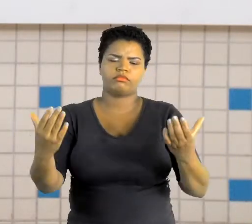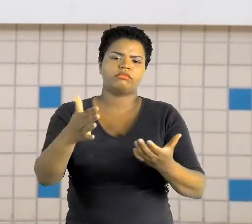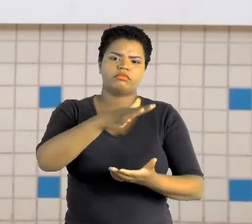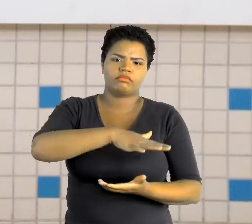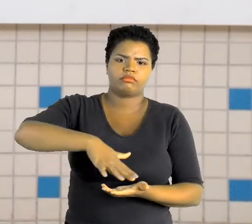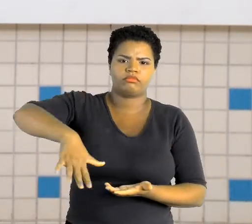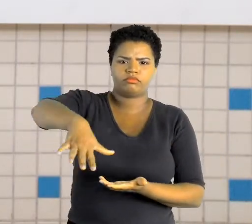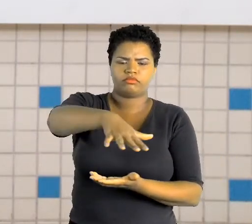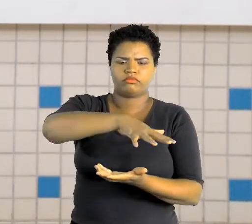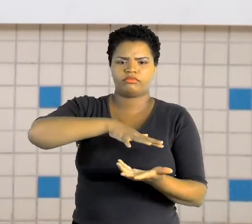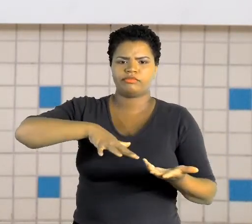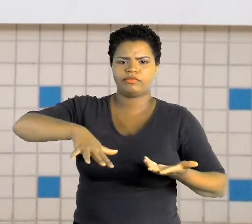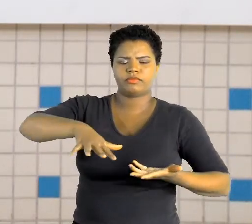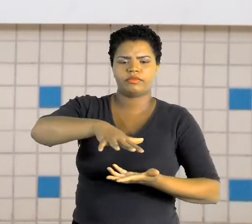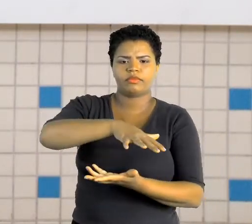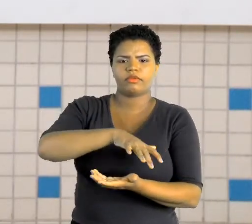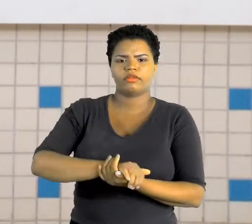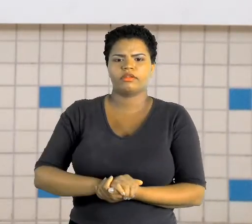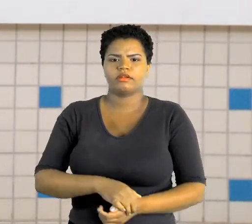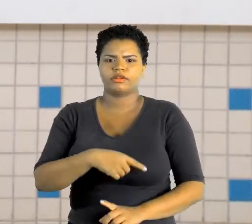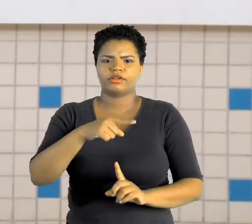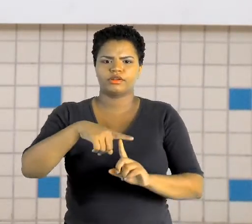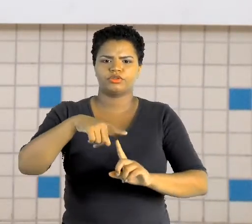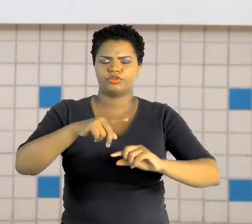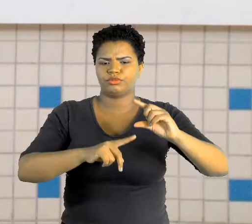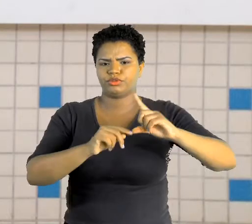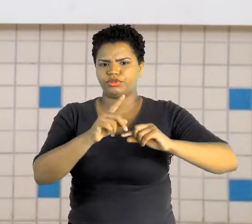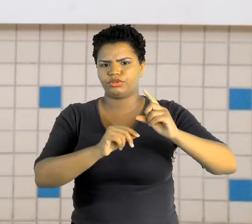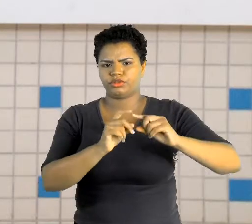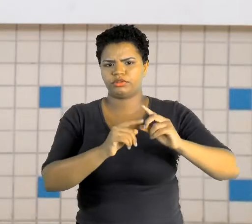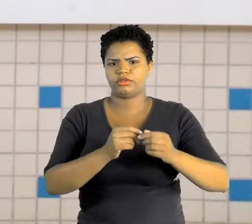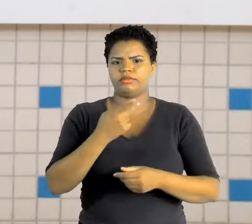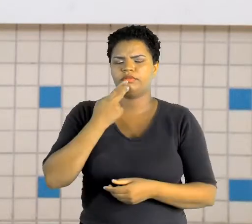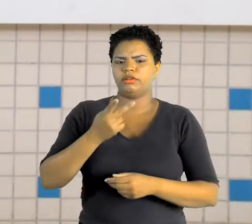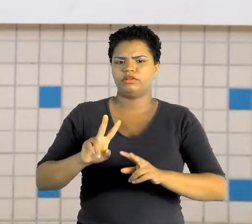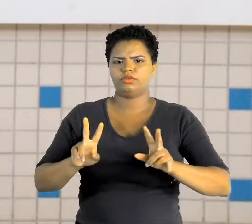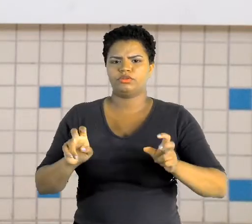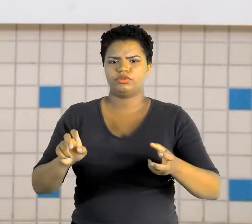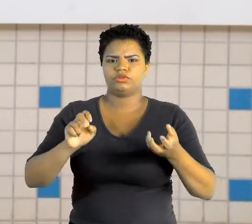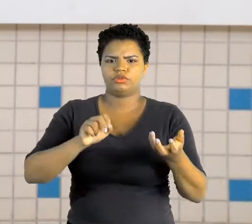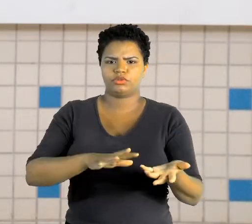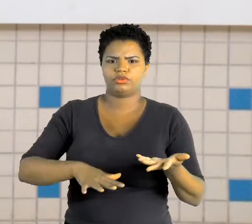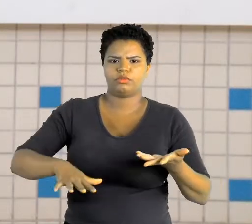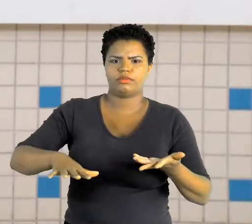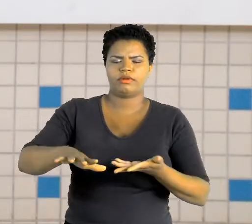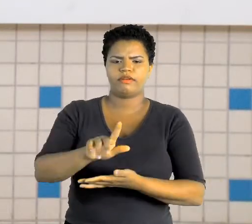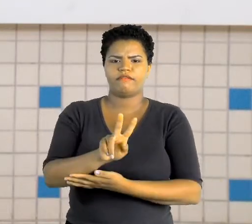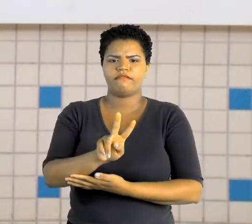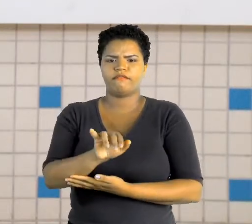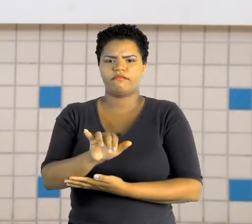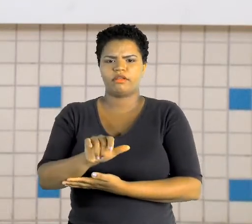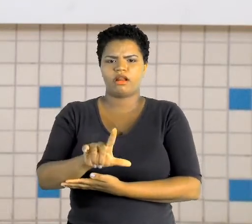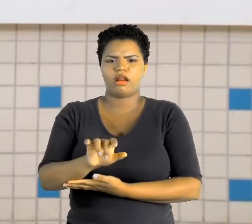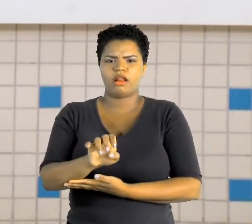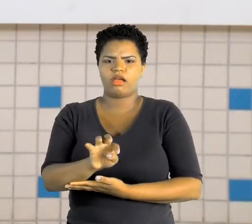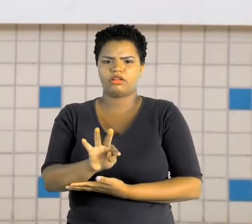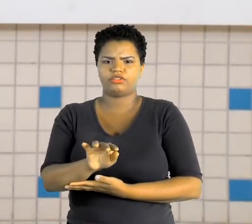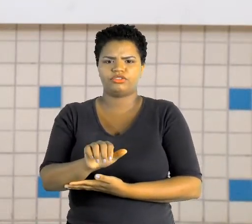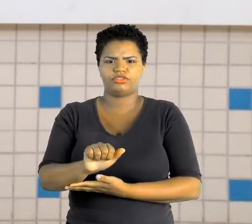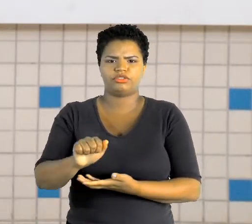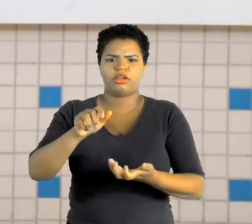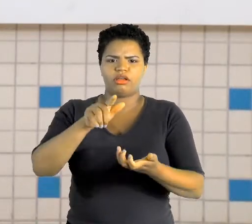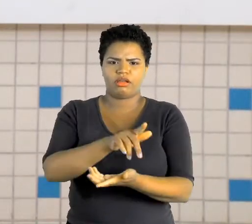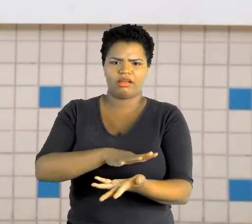estudamos um pouco sobre os tipos de estrela, falamos sobre a nossa Via Láctea, que é a nossa galáxia